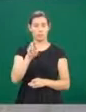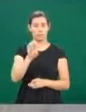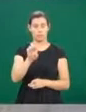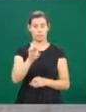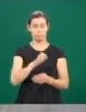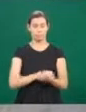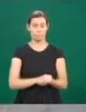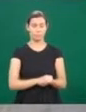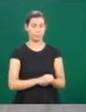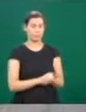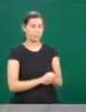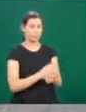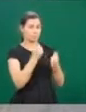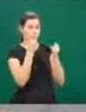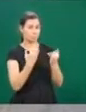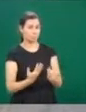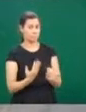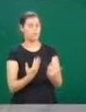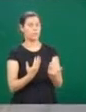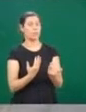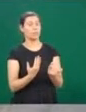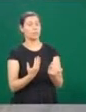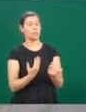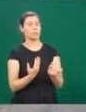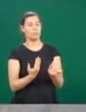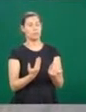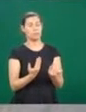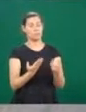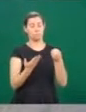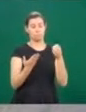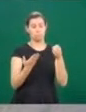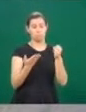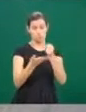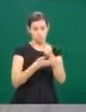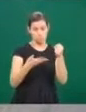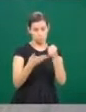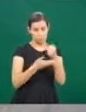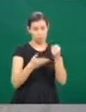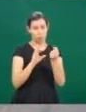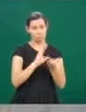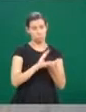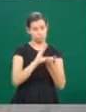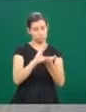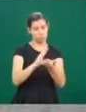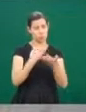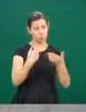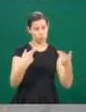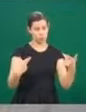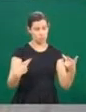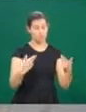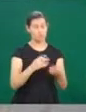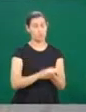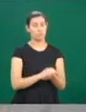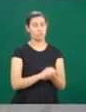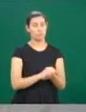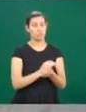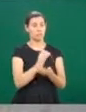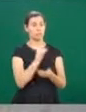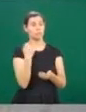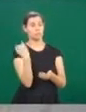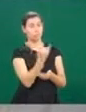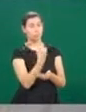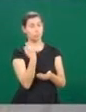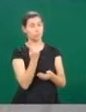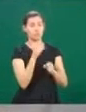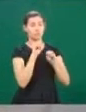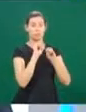de investir em educação e principalmente na educação básica, é uma forma de fazer valer, de fato, aquelas qualidades que são importantes na relação